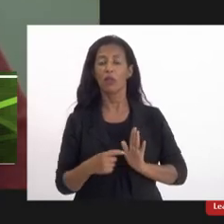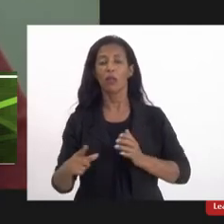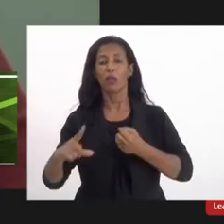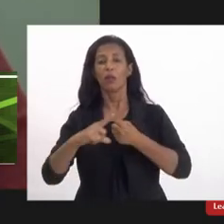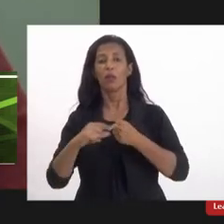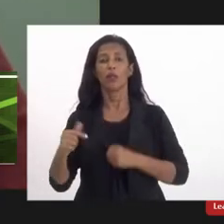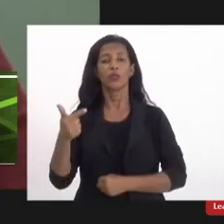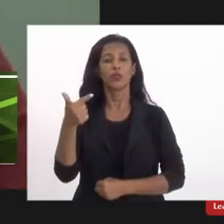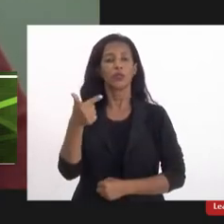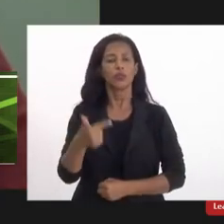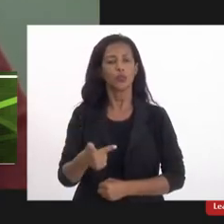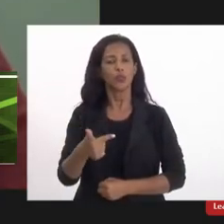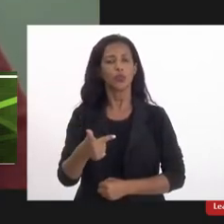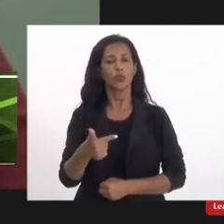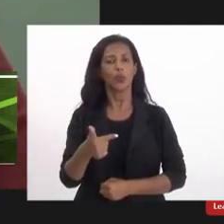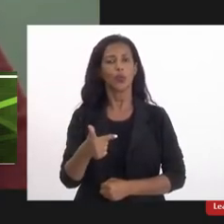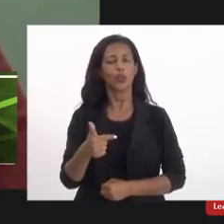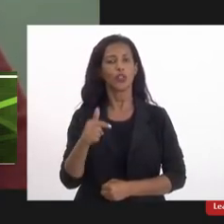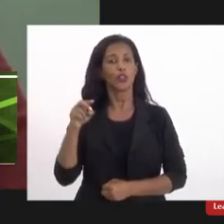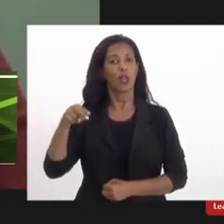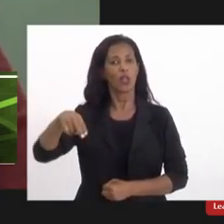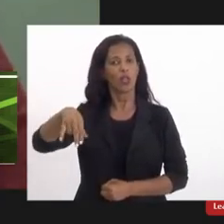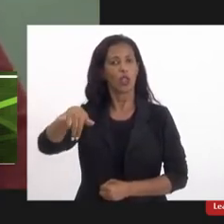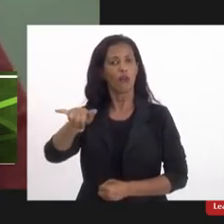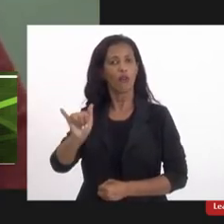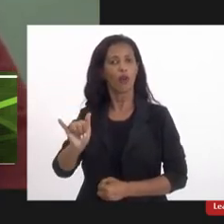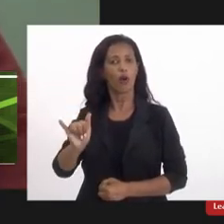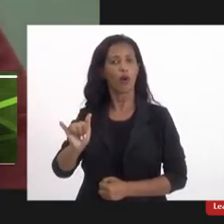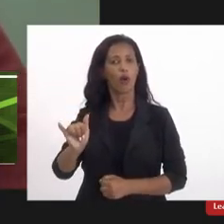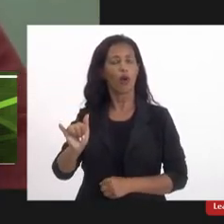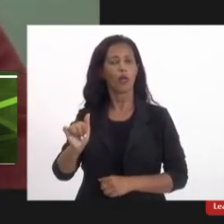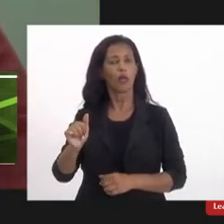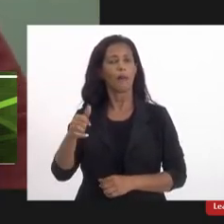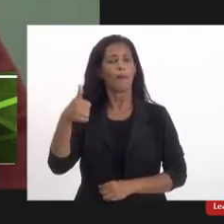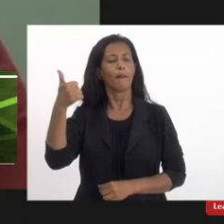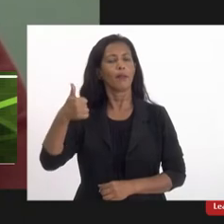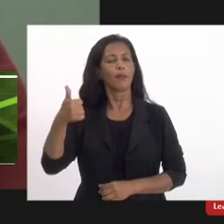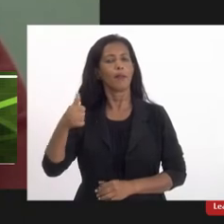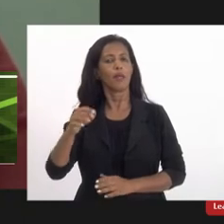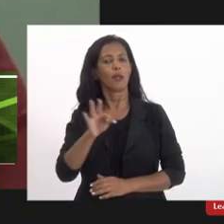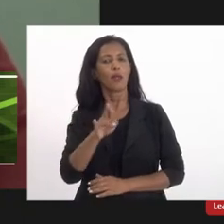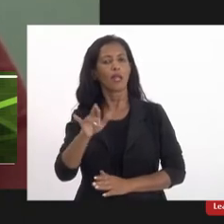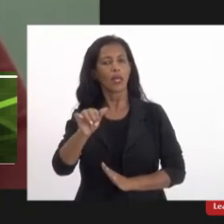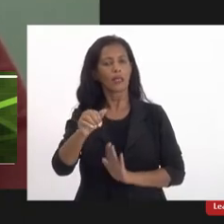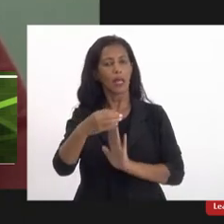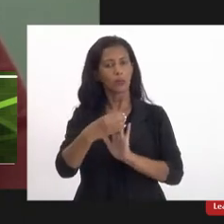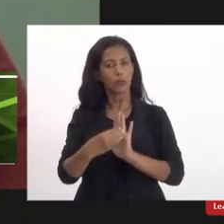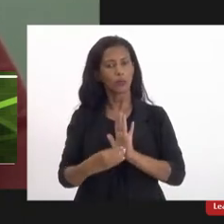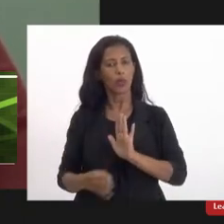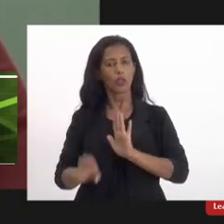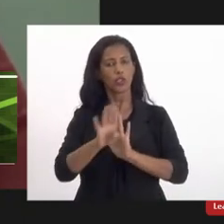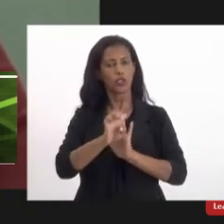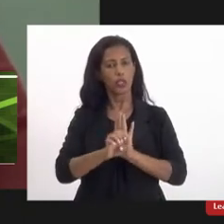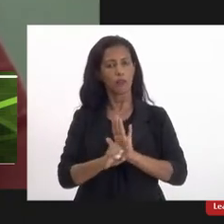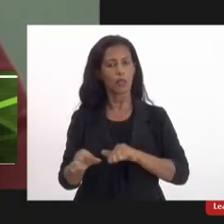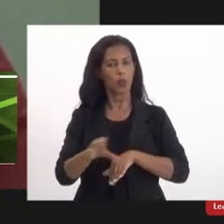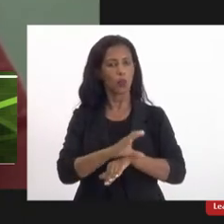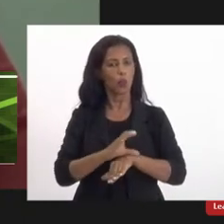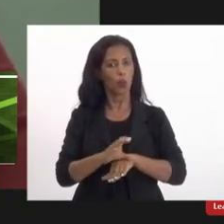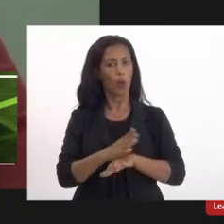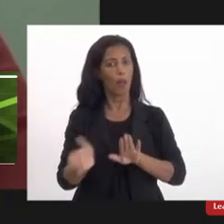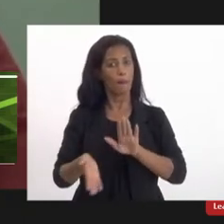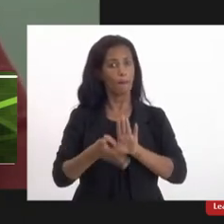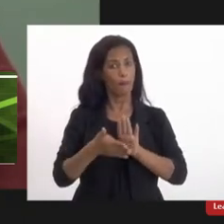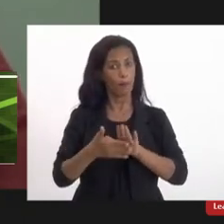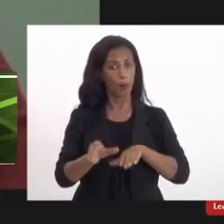2 da nossa Convenção de Nova Iorque, o primeiro tratado internacional com status de emenda constitucional, e portanto, é a